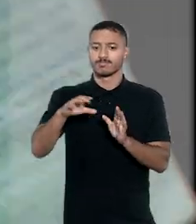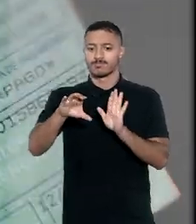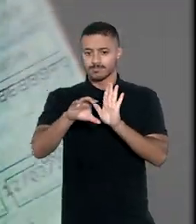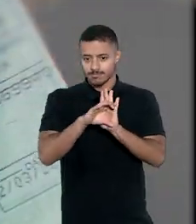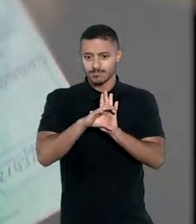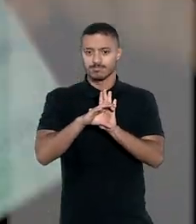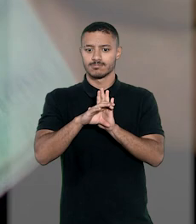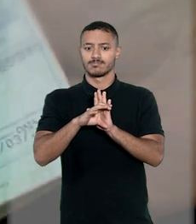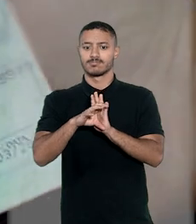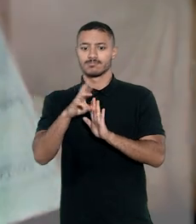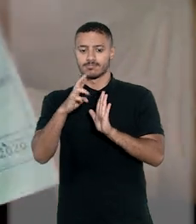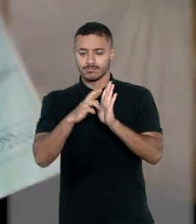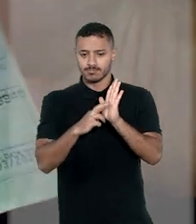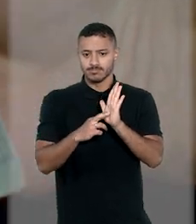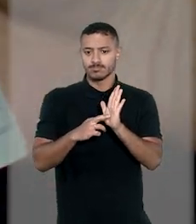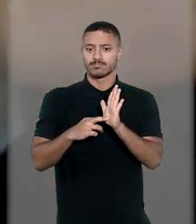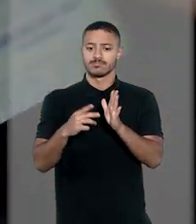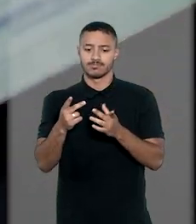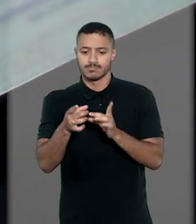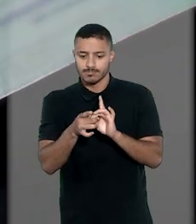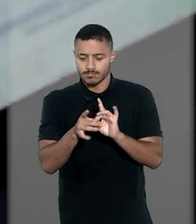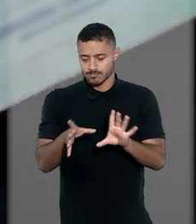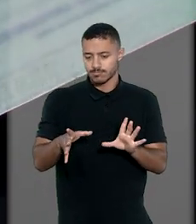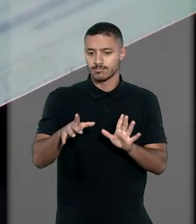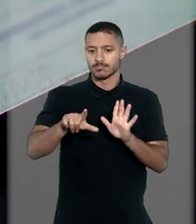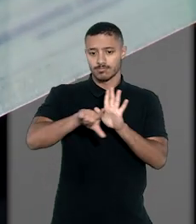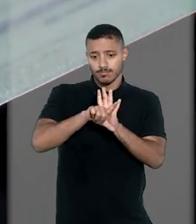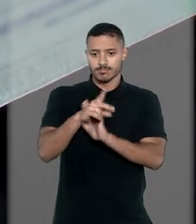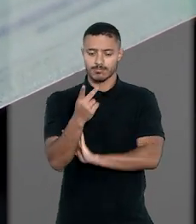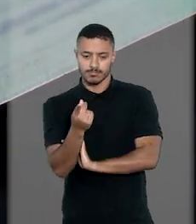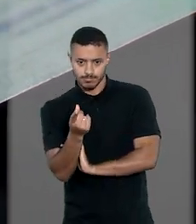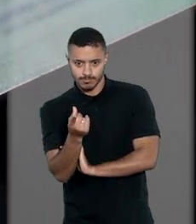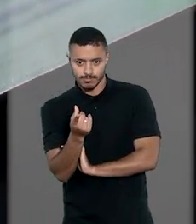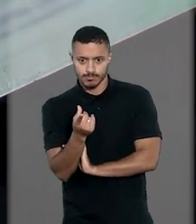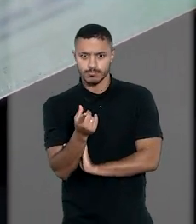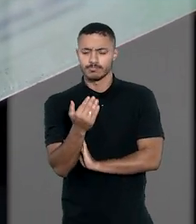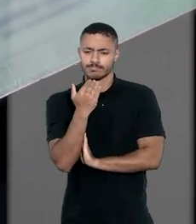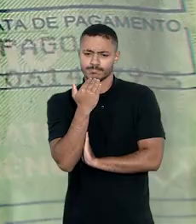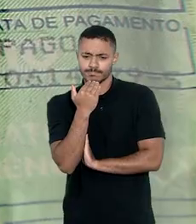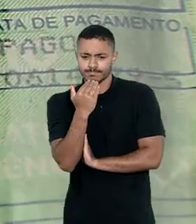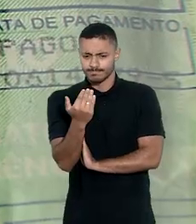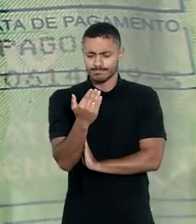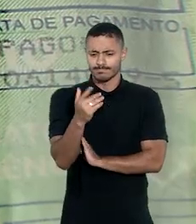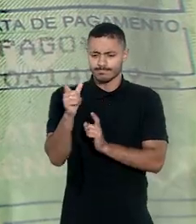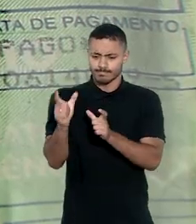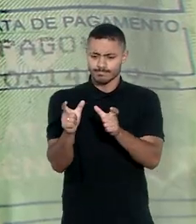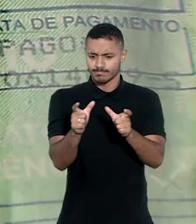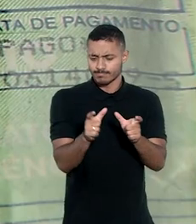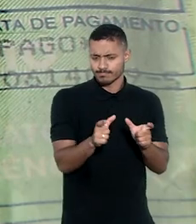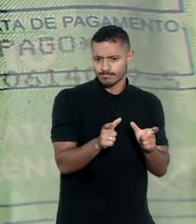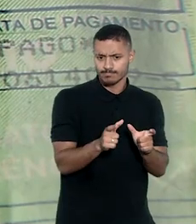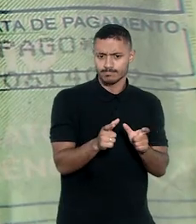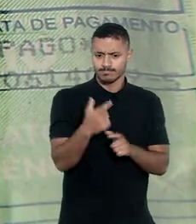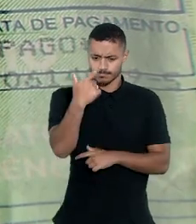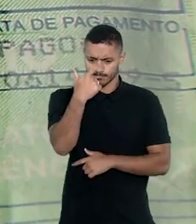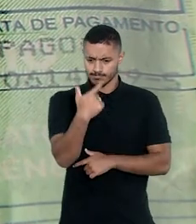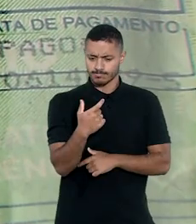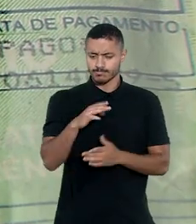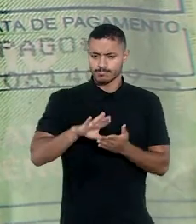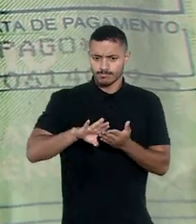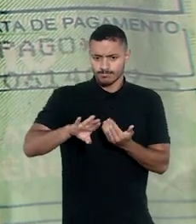volta do certificado de registro e licenciamento de veículo impresso em papel moeda. A pedido de entidades